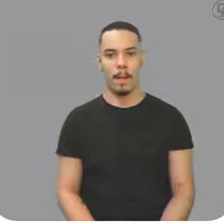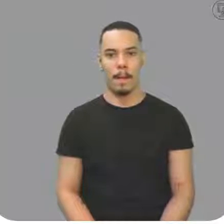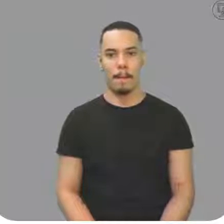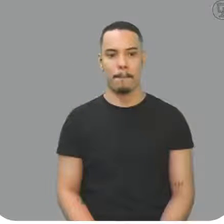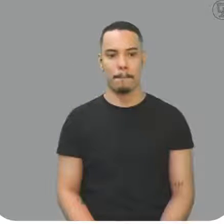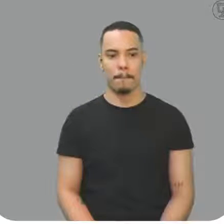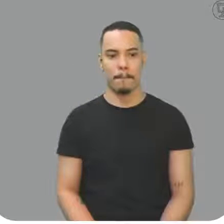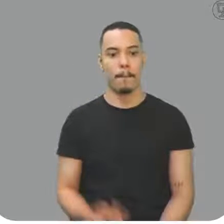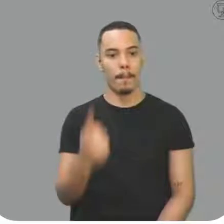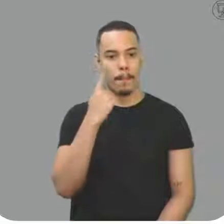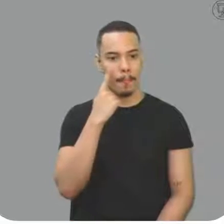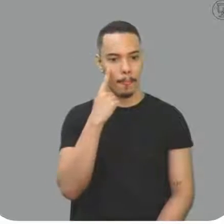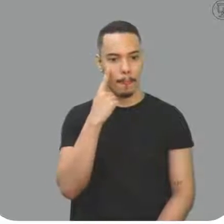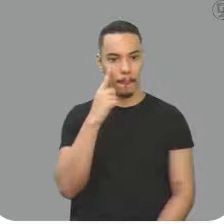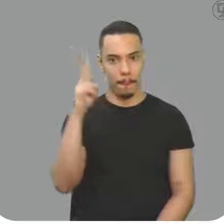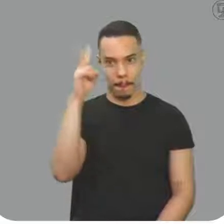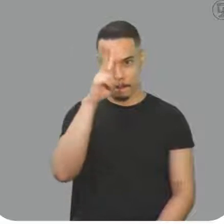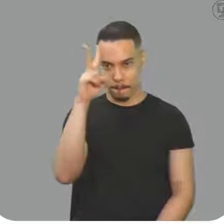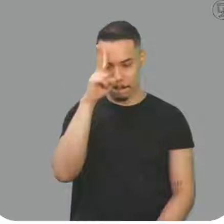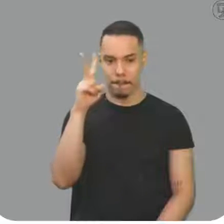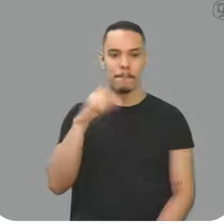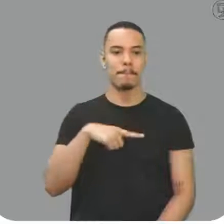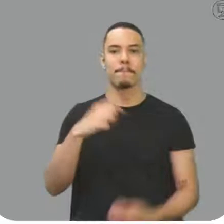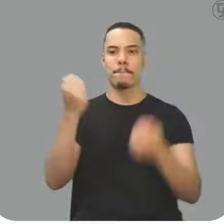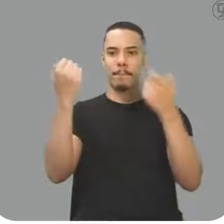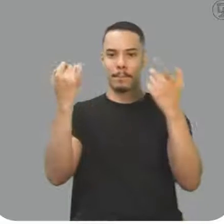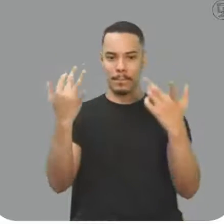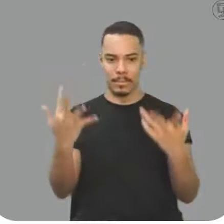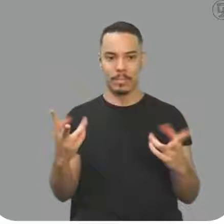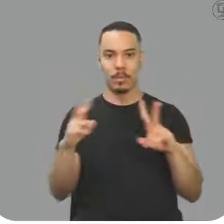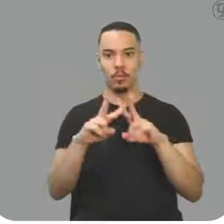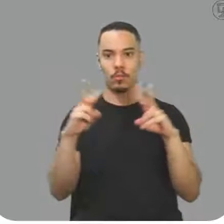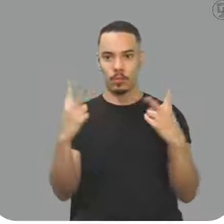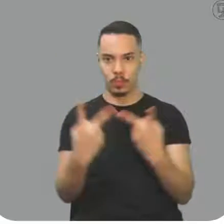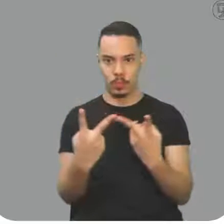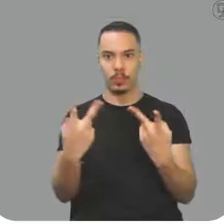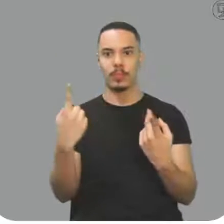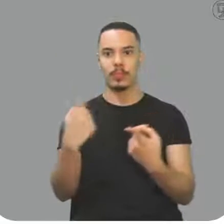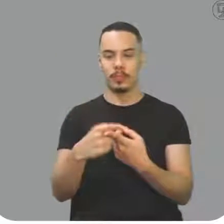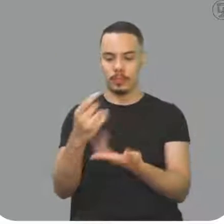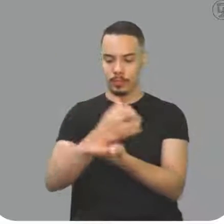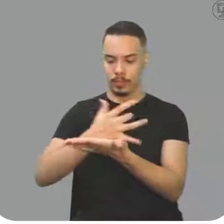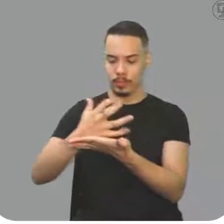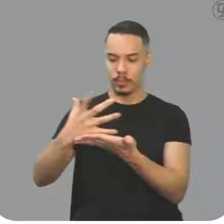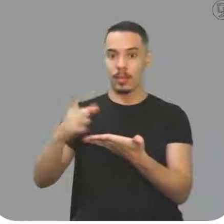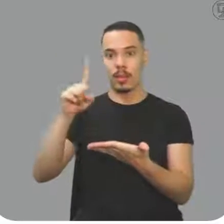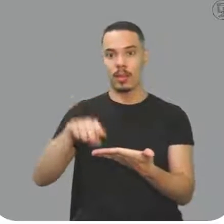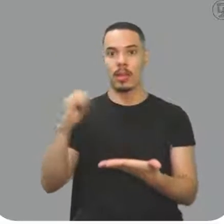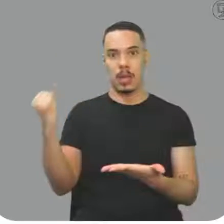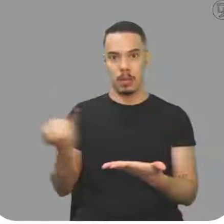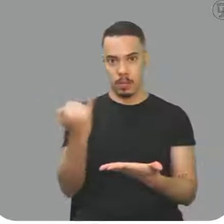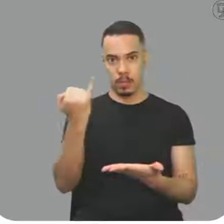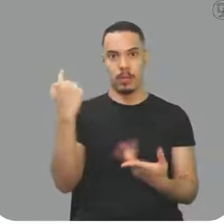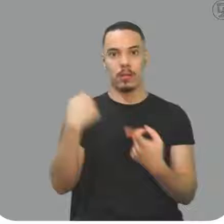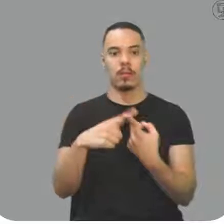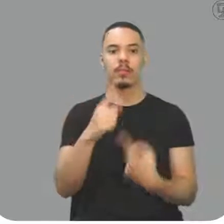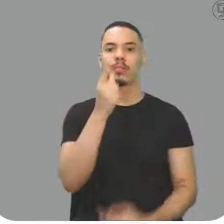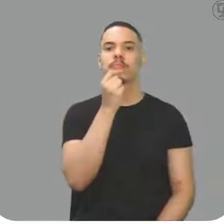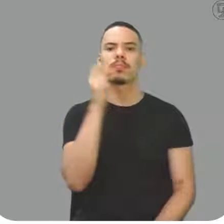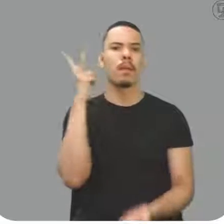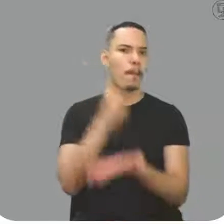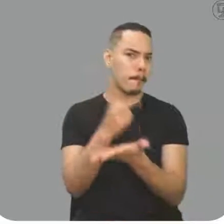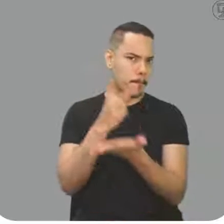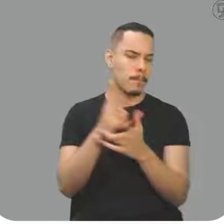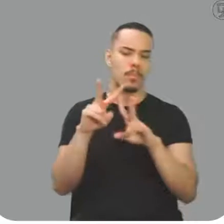ó, nós falamos da dilatação volumétrica, porque é importante pra estudar a dilatação dos líquidos, é a mesma,